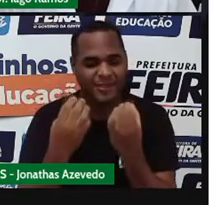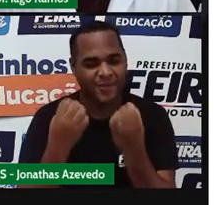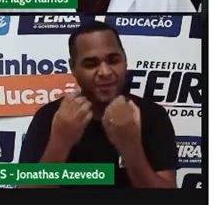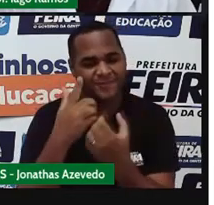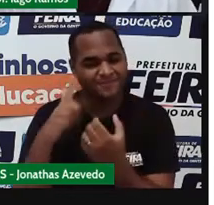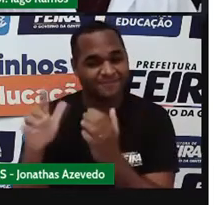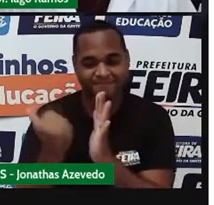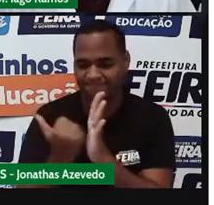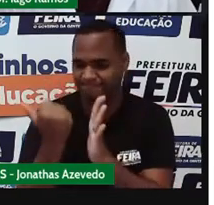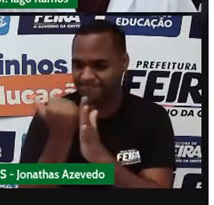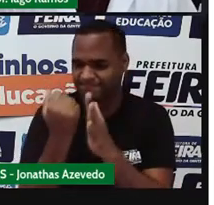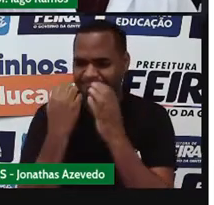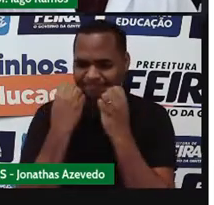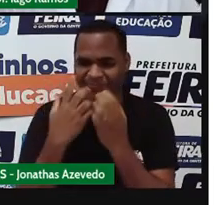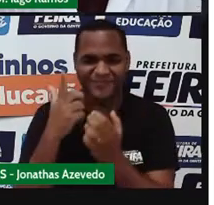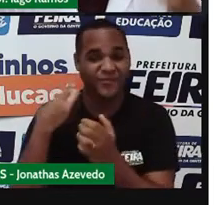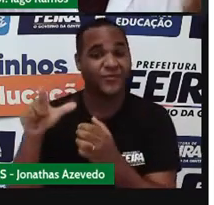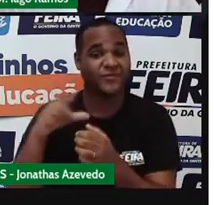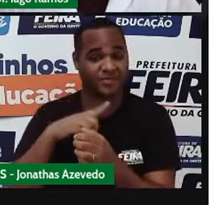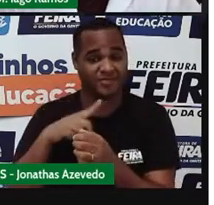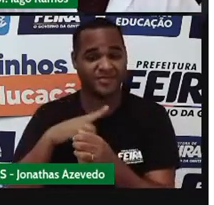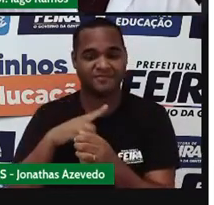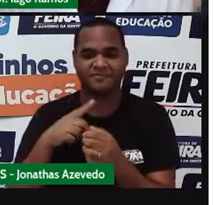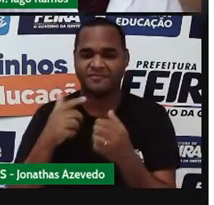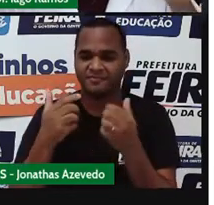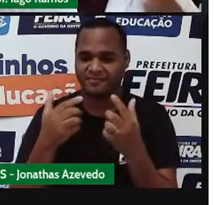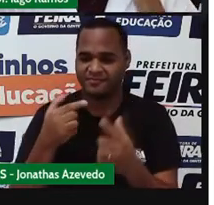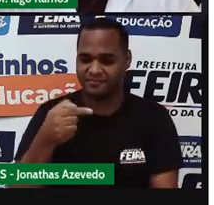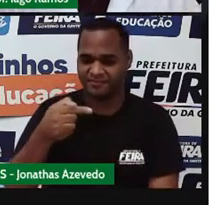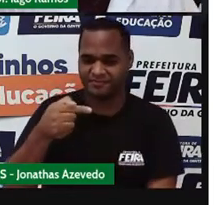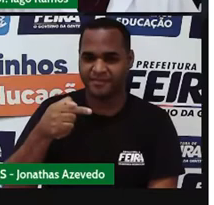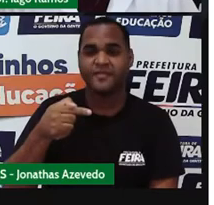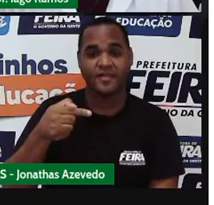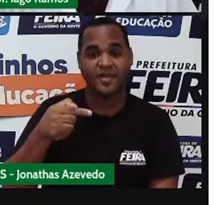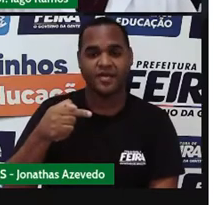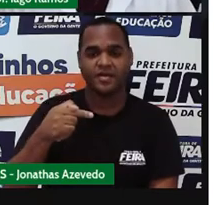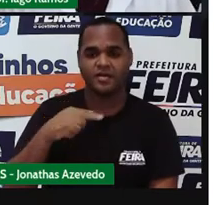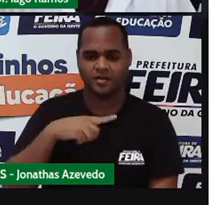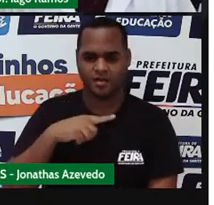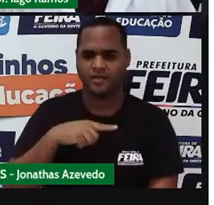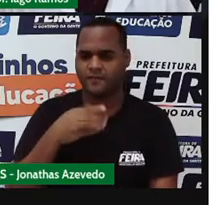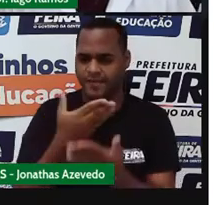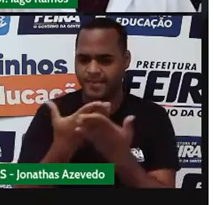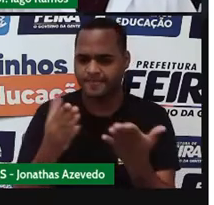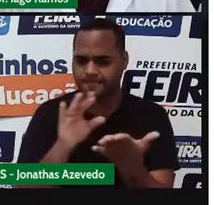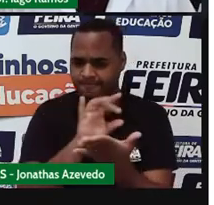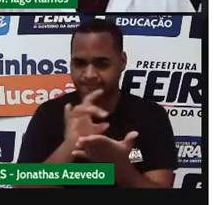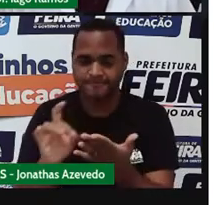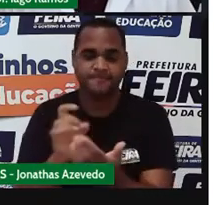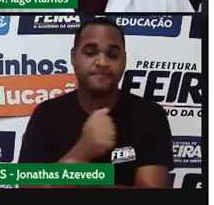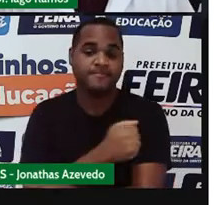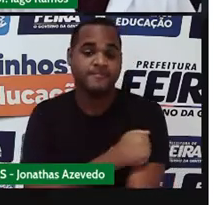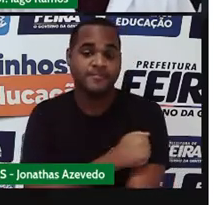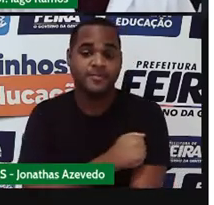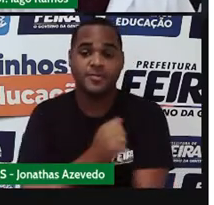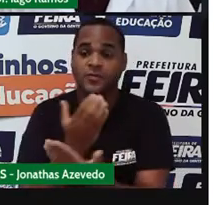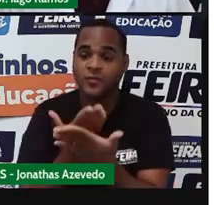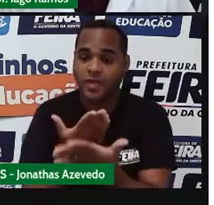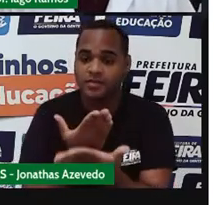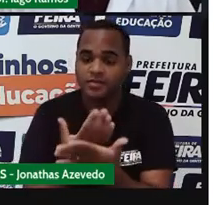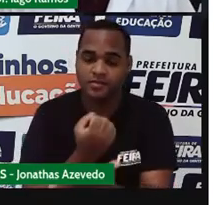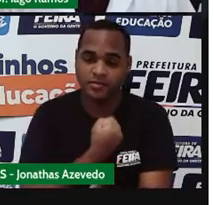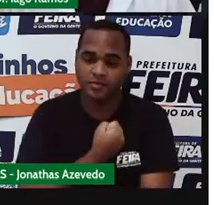mais uma vez, olha só! Sétimo ano para você, meu querido estudante, querida estudante. Aula de número